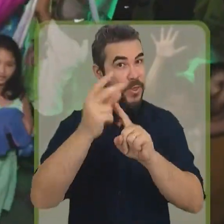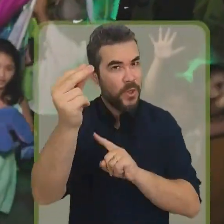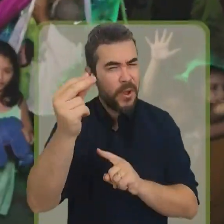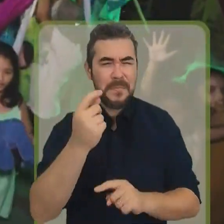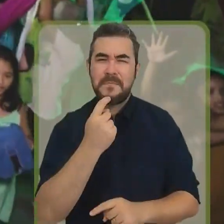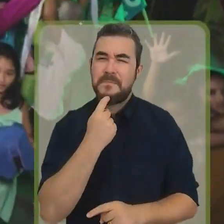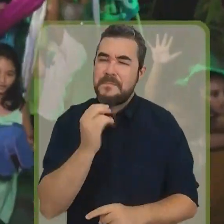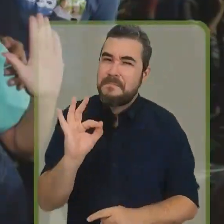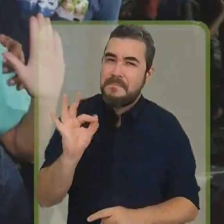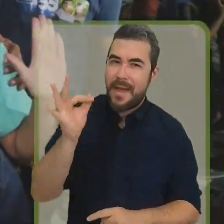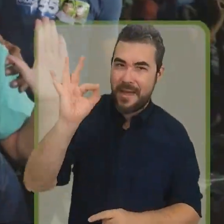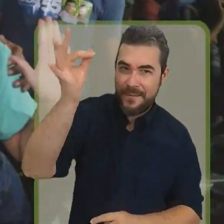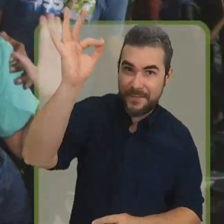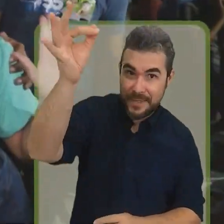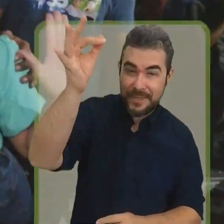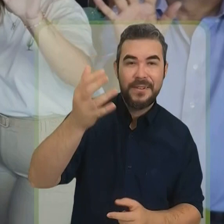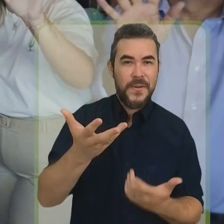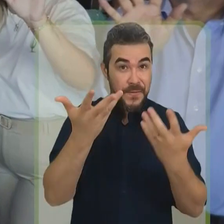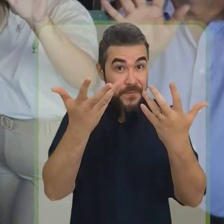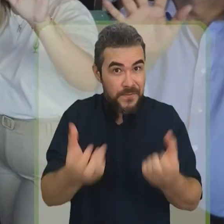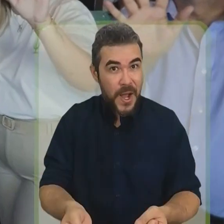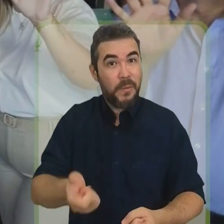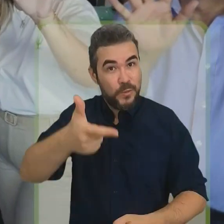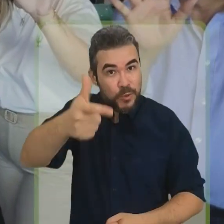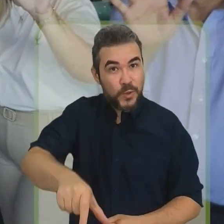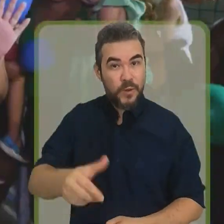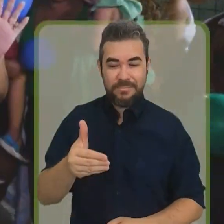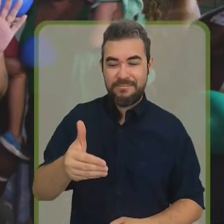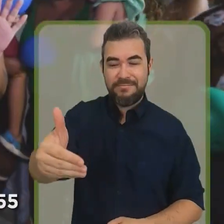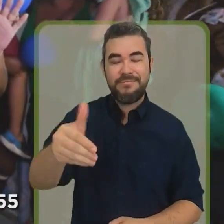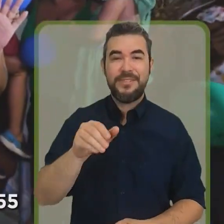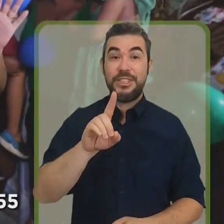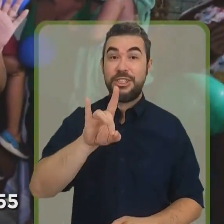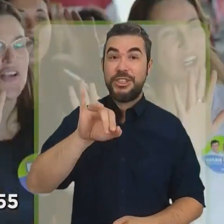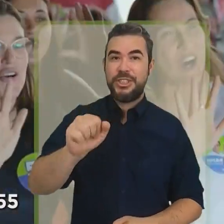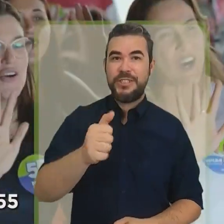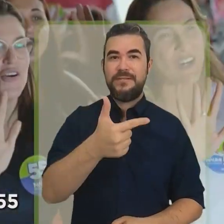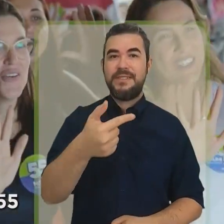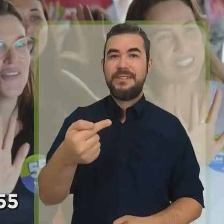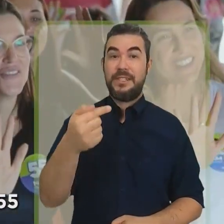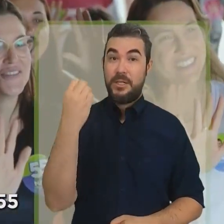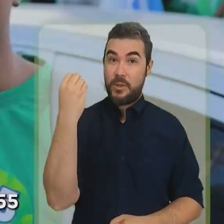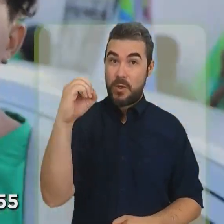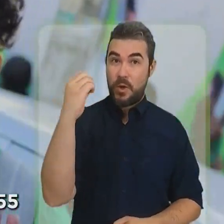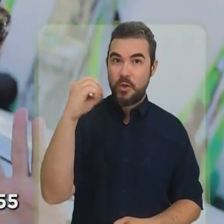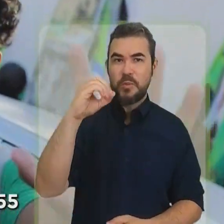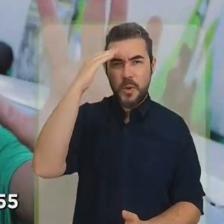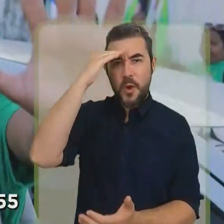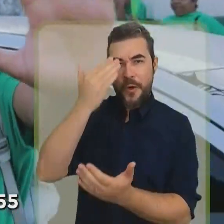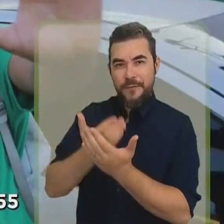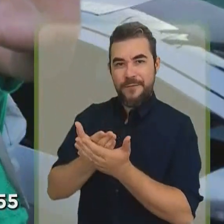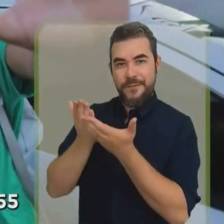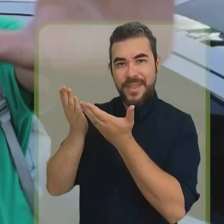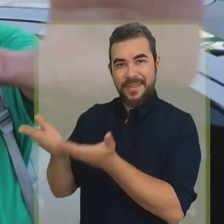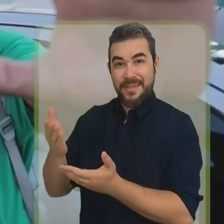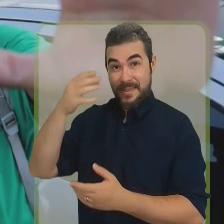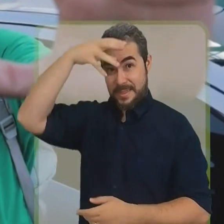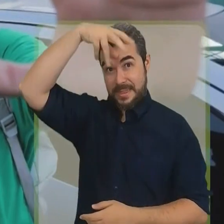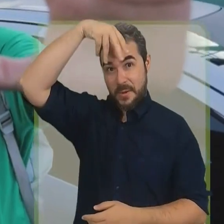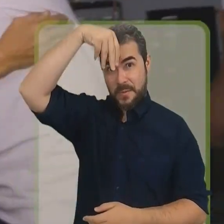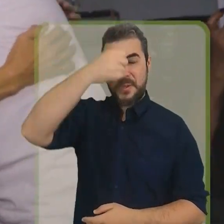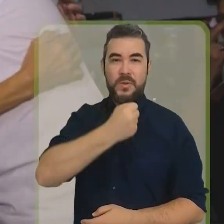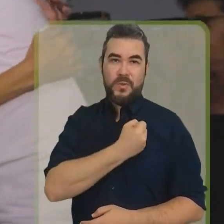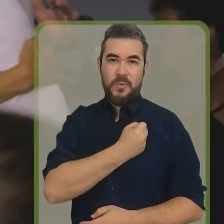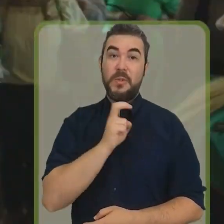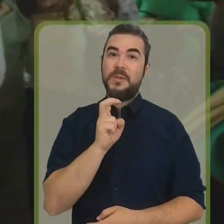Por isso, vamos às urnas novamente no dia 27 de outubro, para depositar a confiança no 55, no